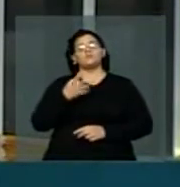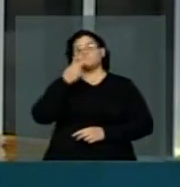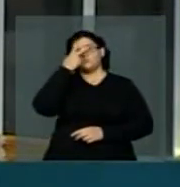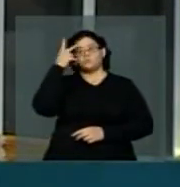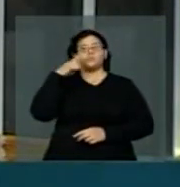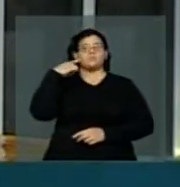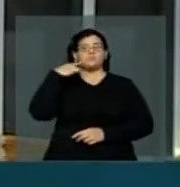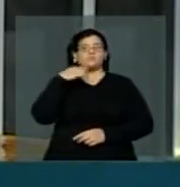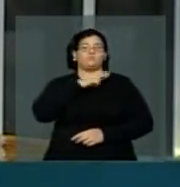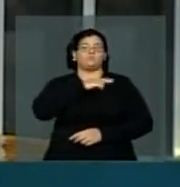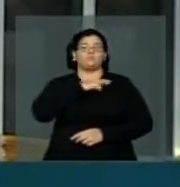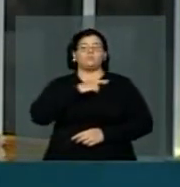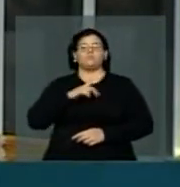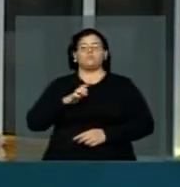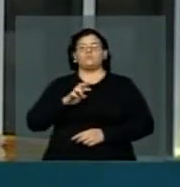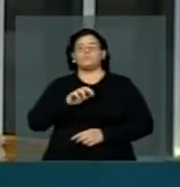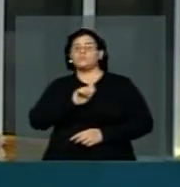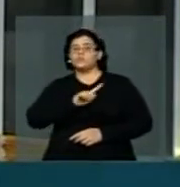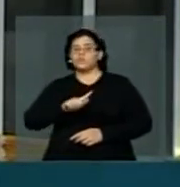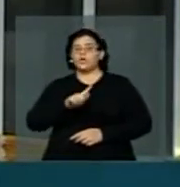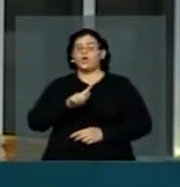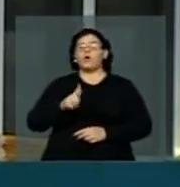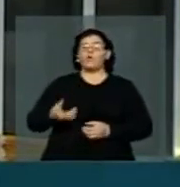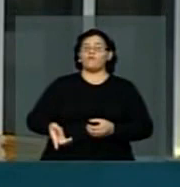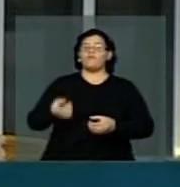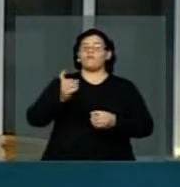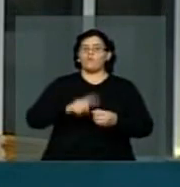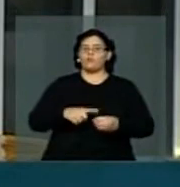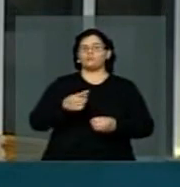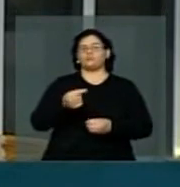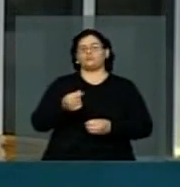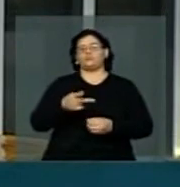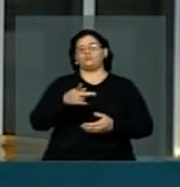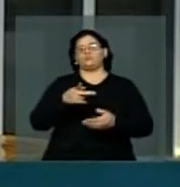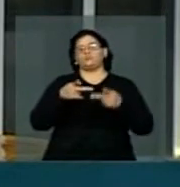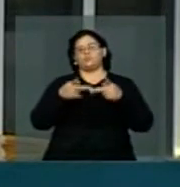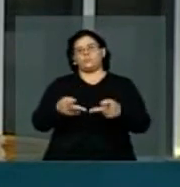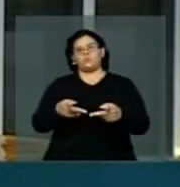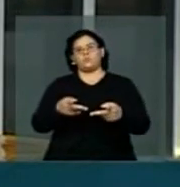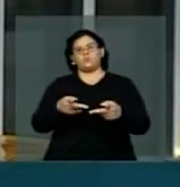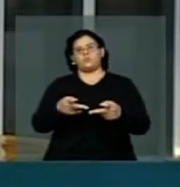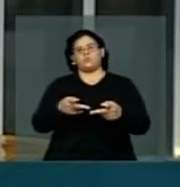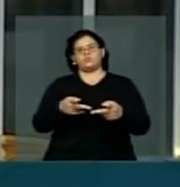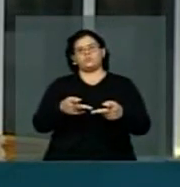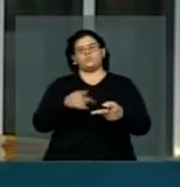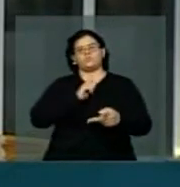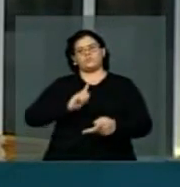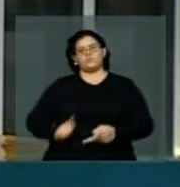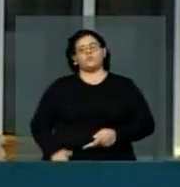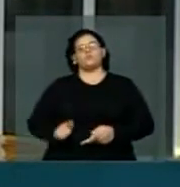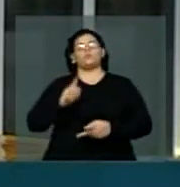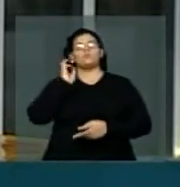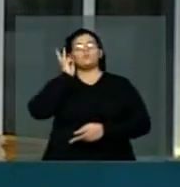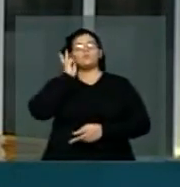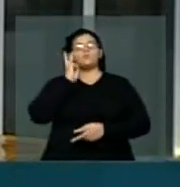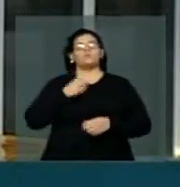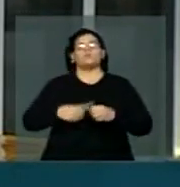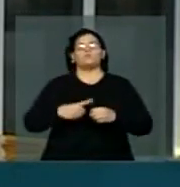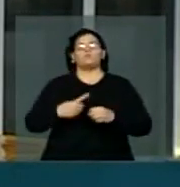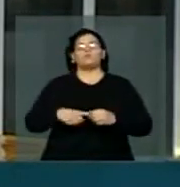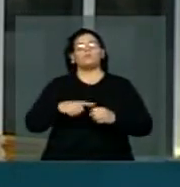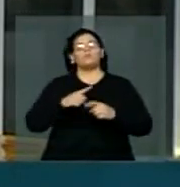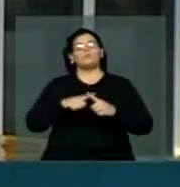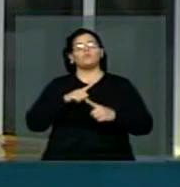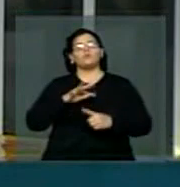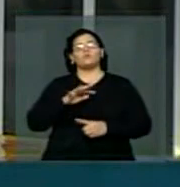-Geral da República devolva esse processo de cassação da governadora do Maranhão para que